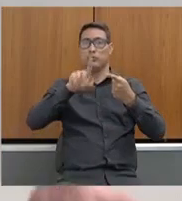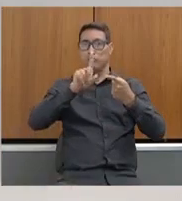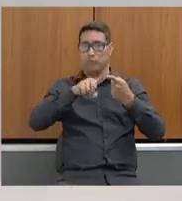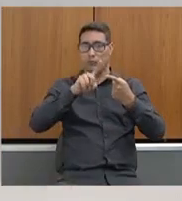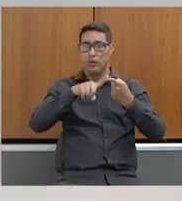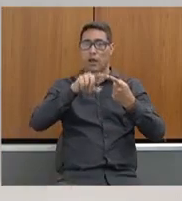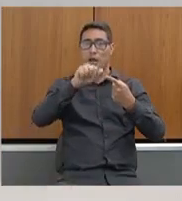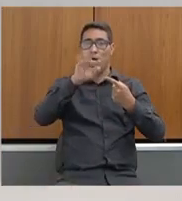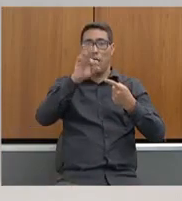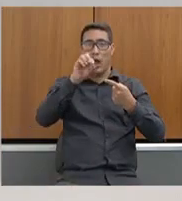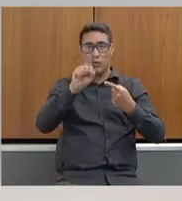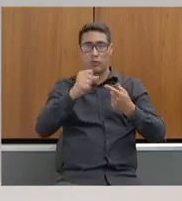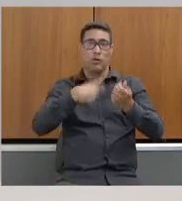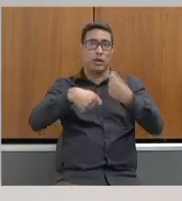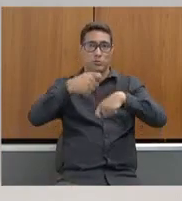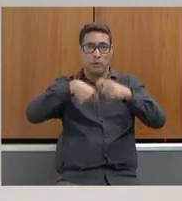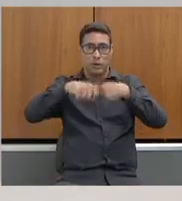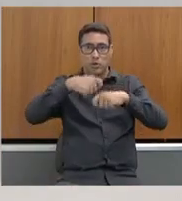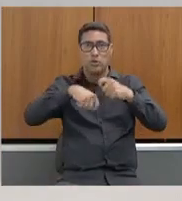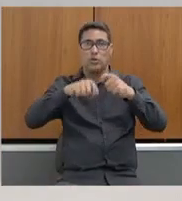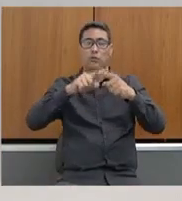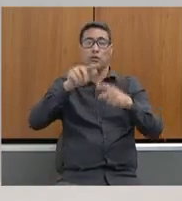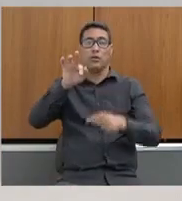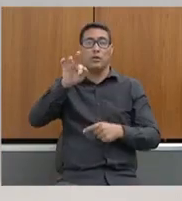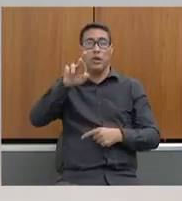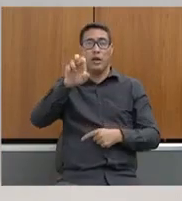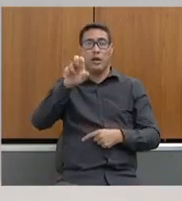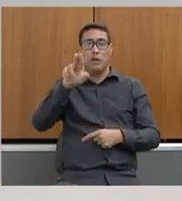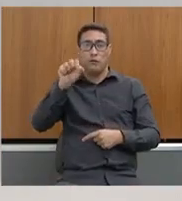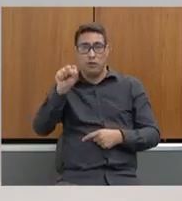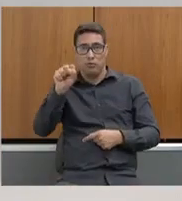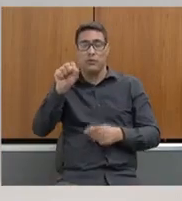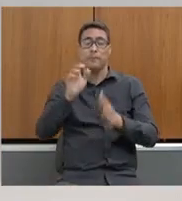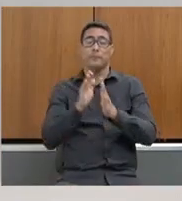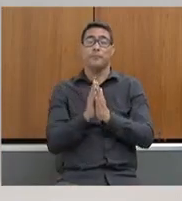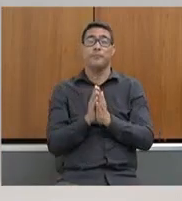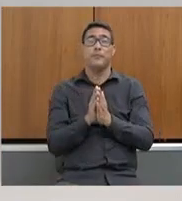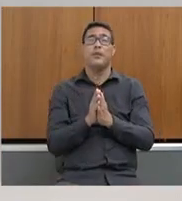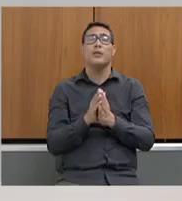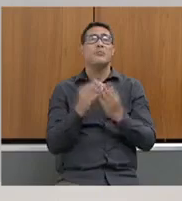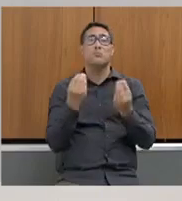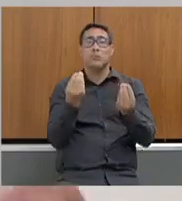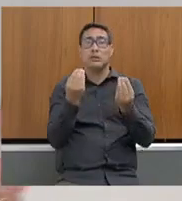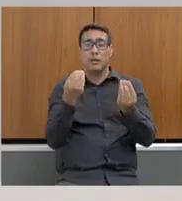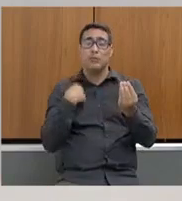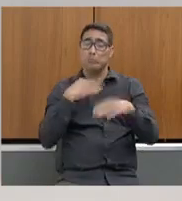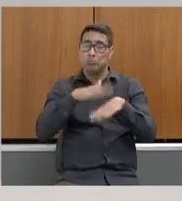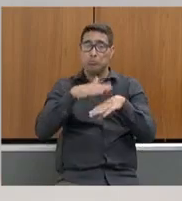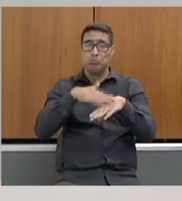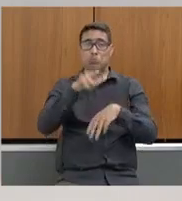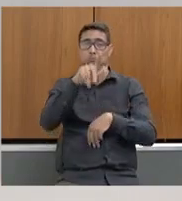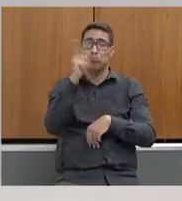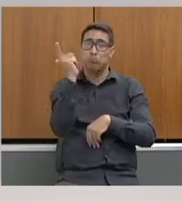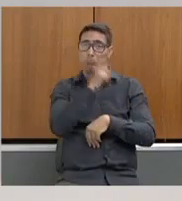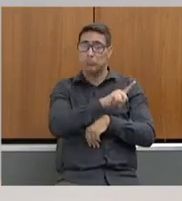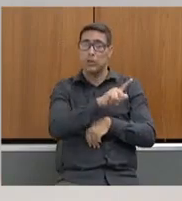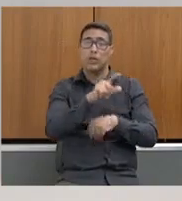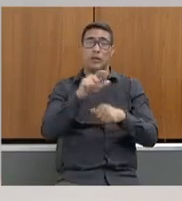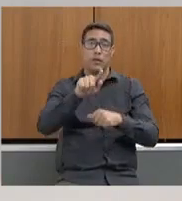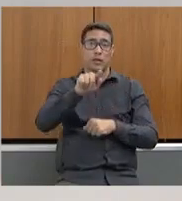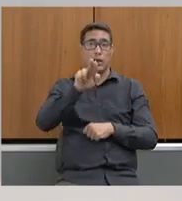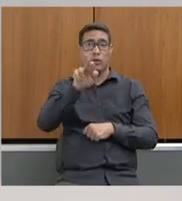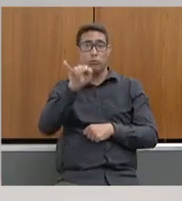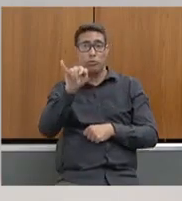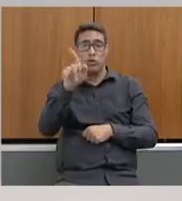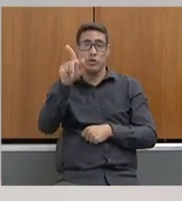dos atos administrativos da FLEUS para que a gente também, da mesma forma que eu fiz na GUT, para